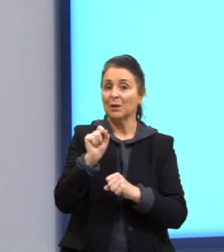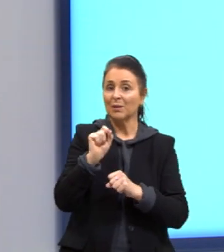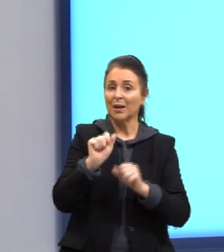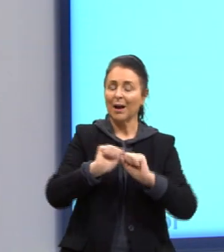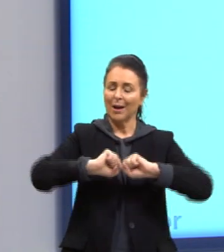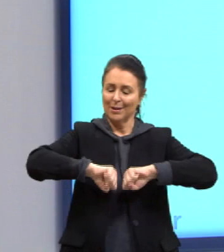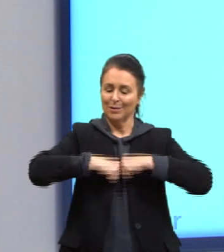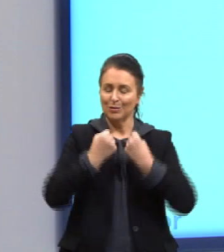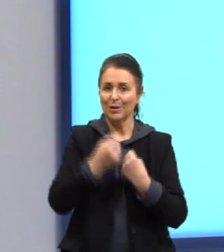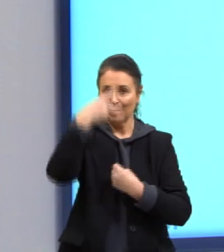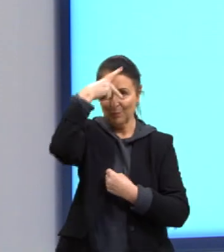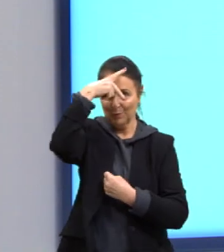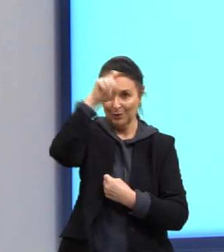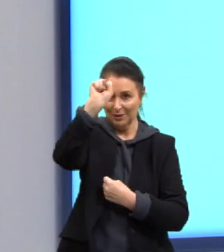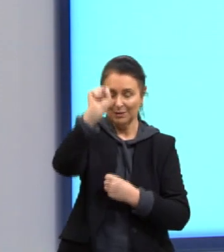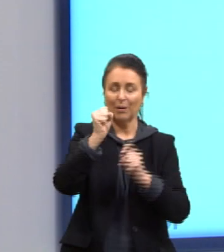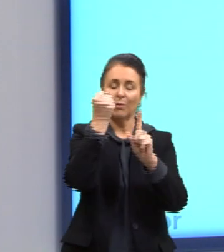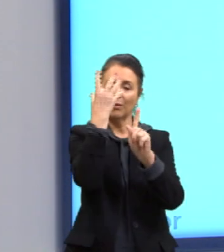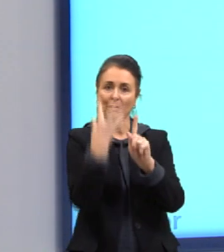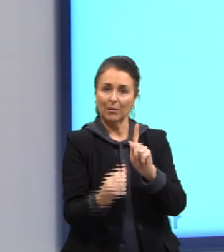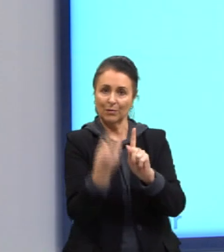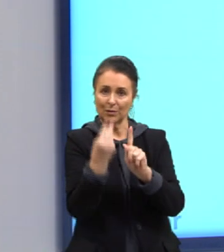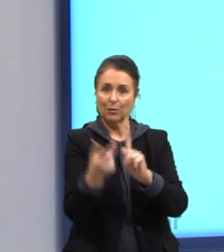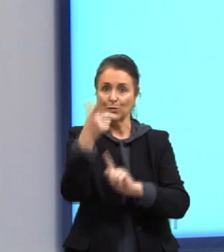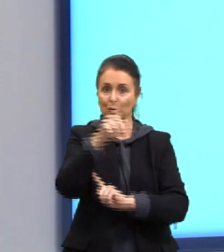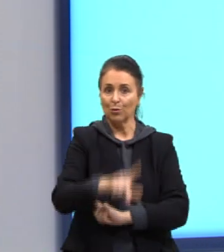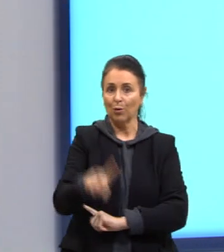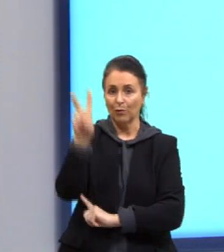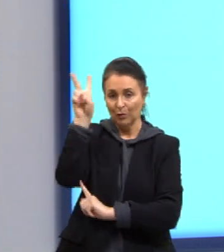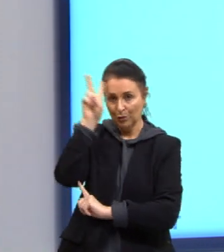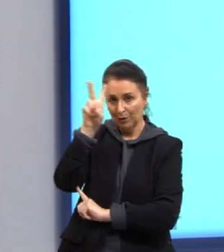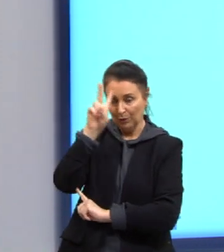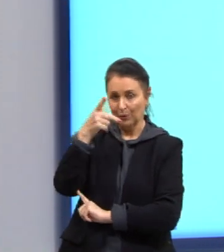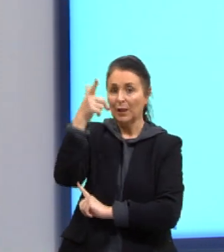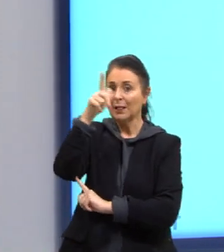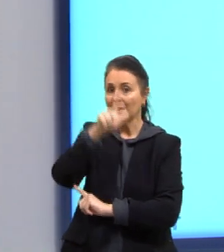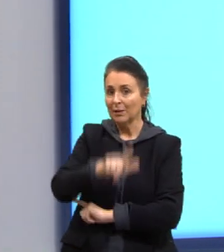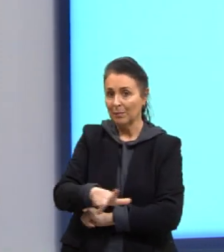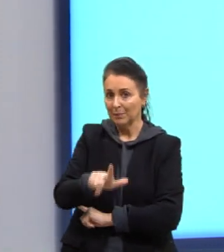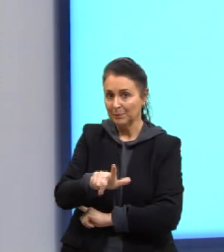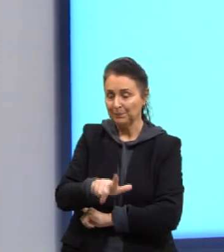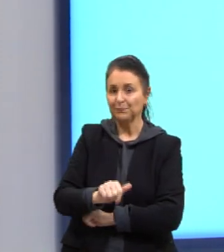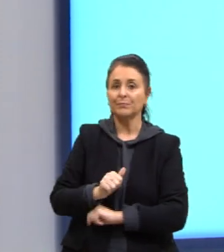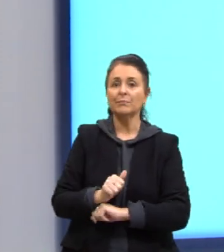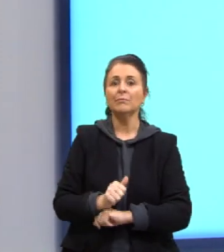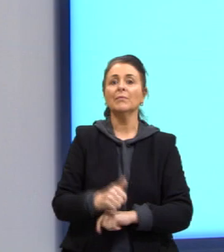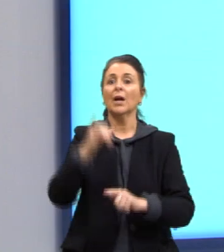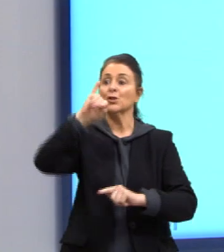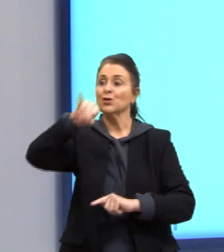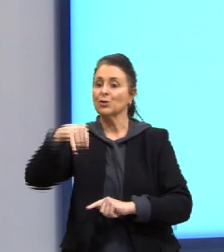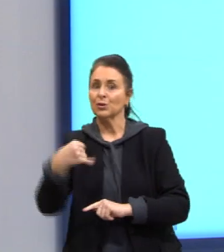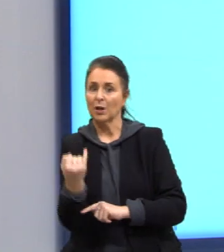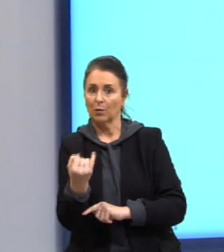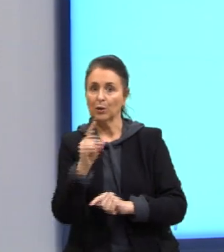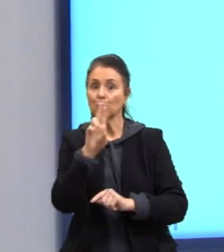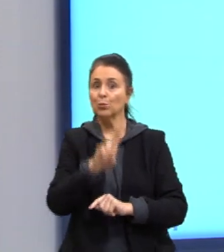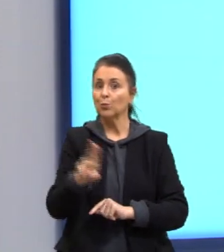gravitacional. De novo, lembrando, energia, unidade de medida, joule e caloria.